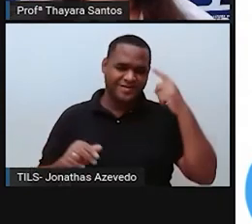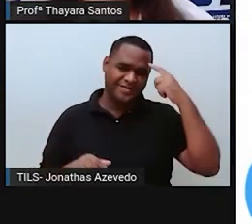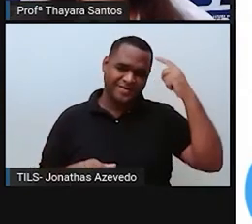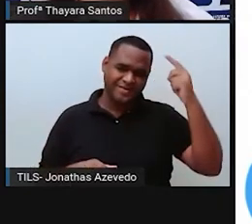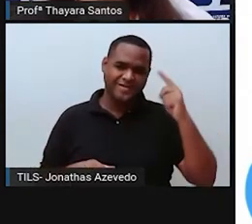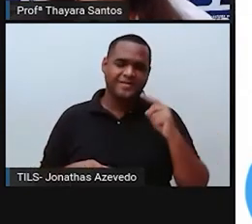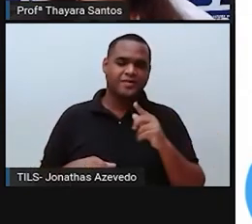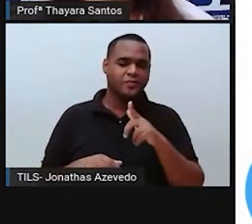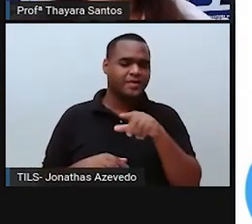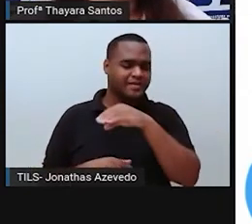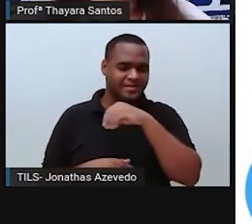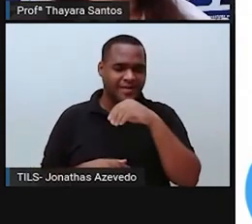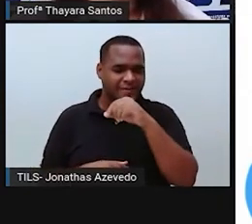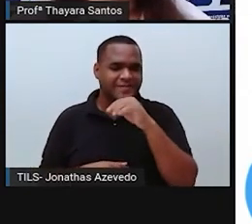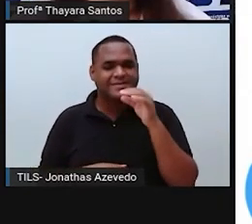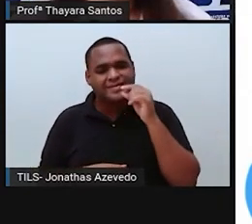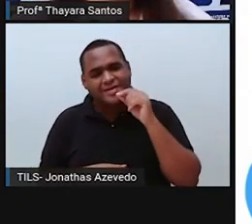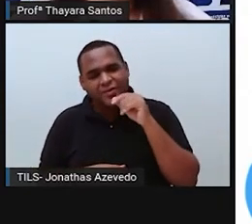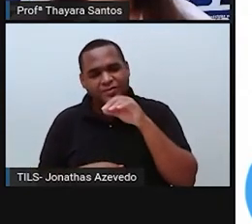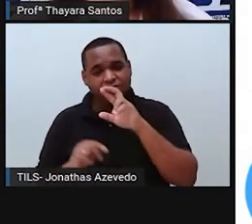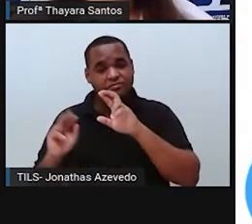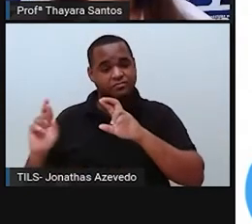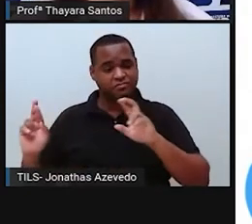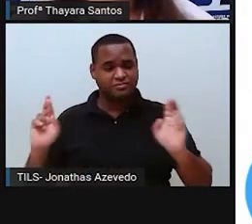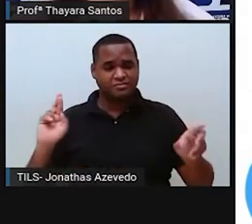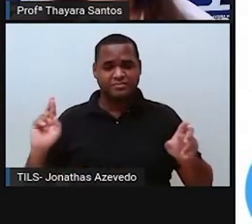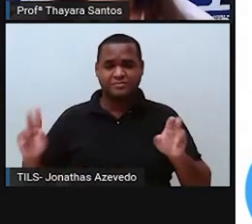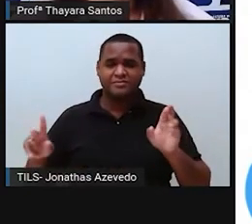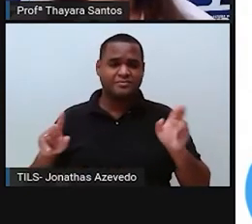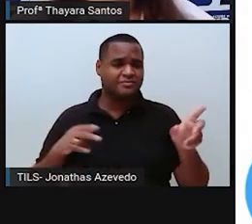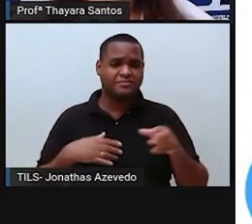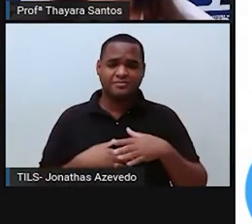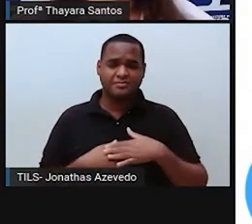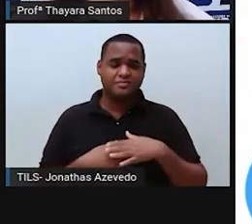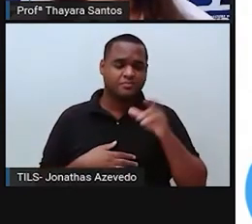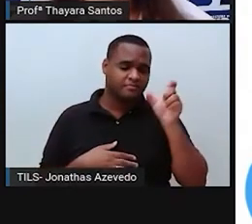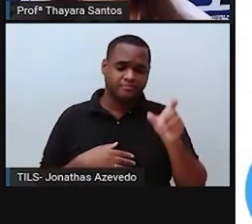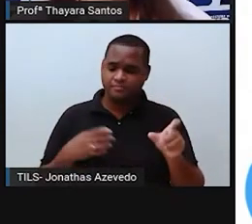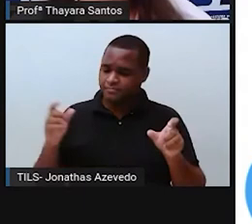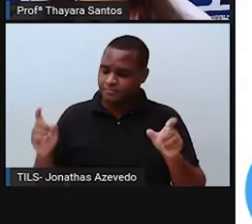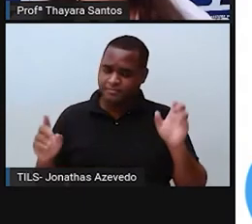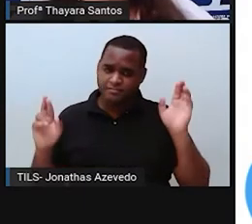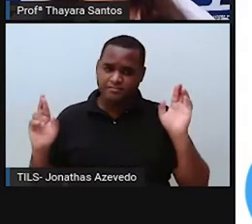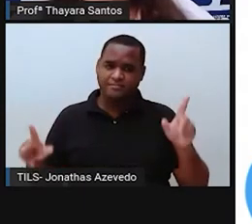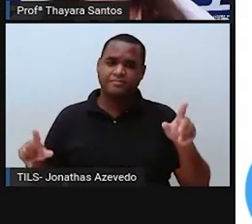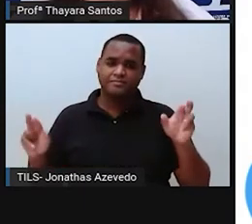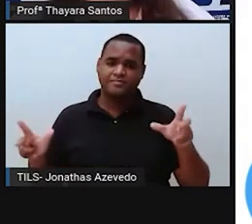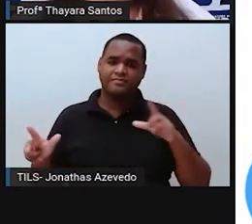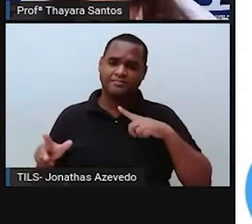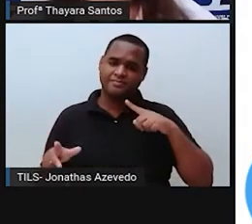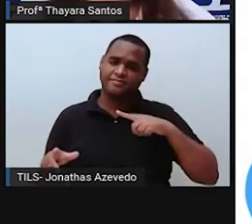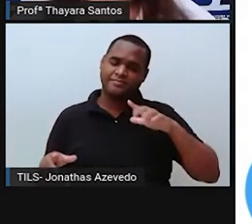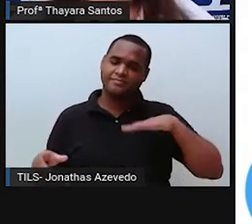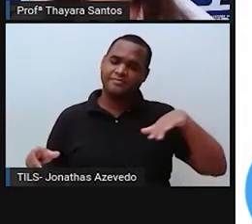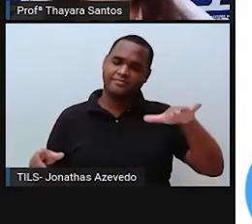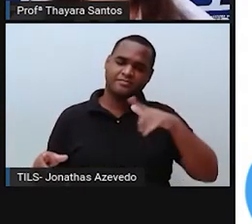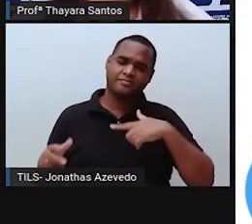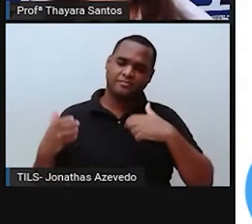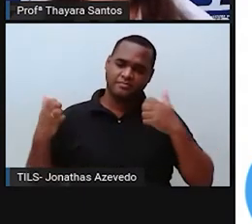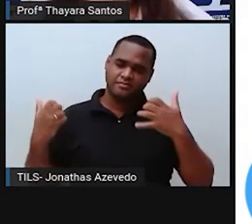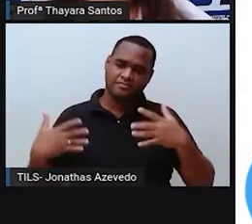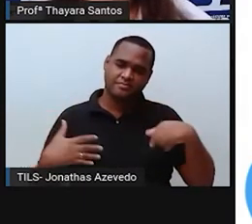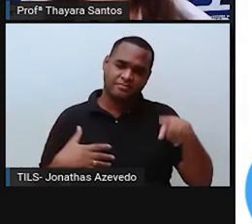né? Uma tem mais sal do que a outra. Então, a água, ela vai ter características diferentes a depender daquele ambiente. E só para